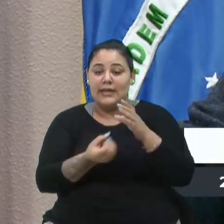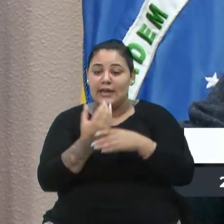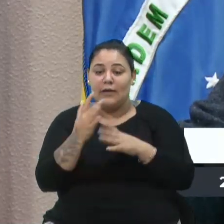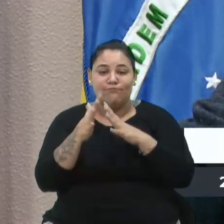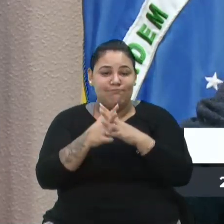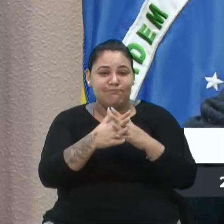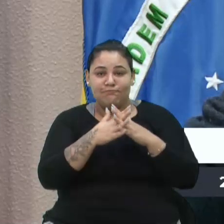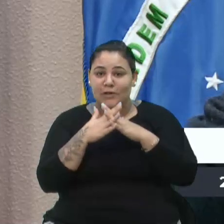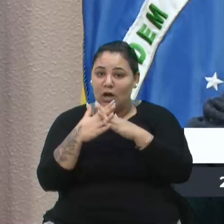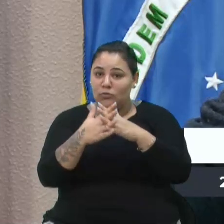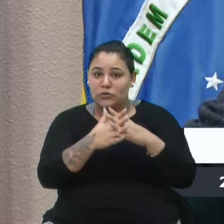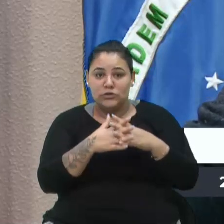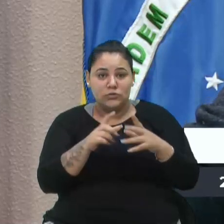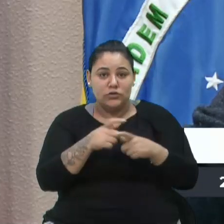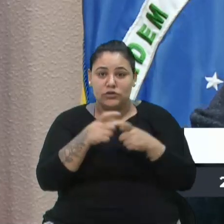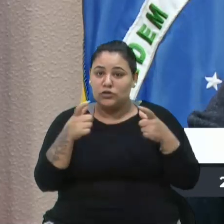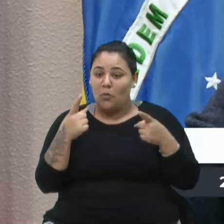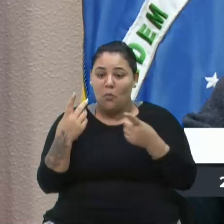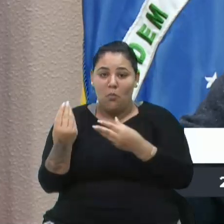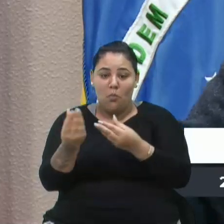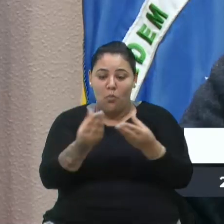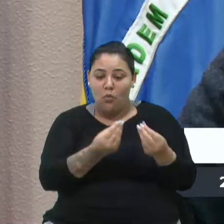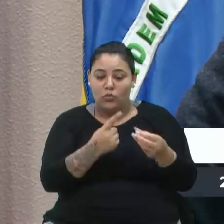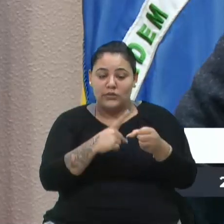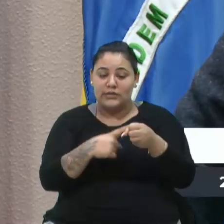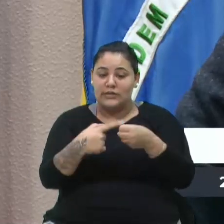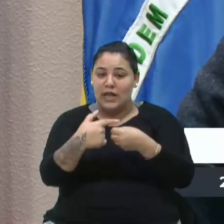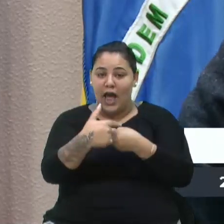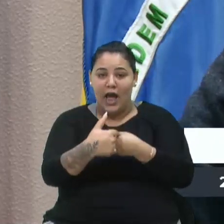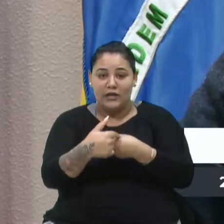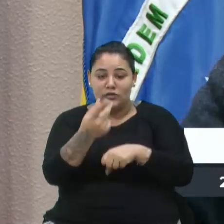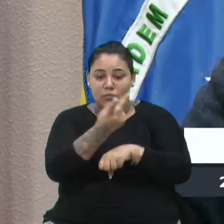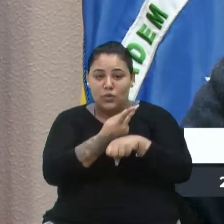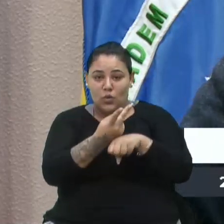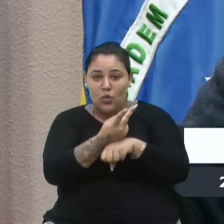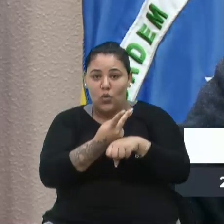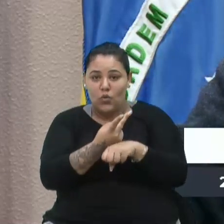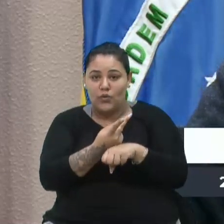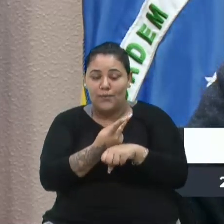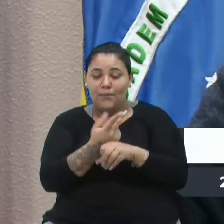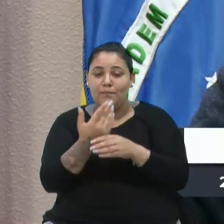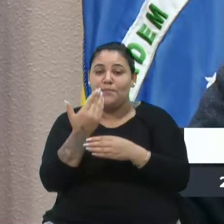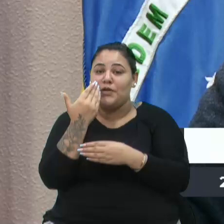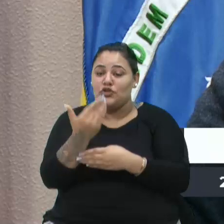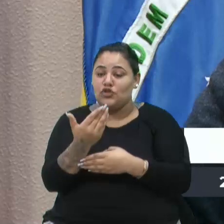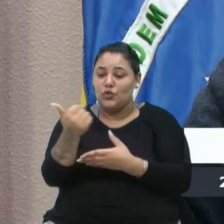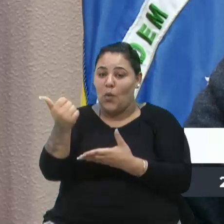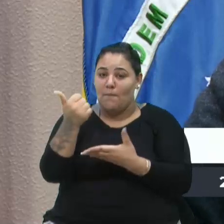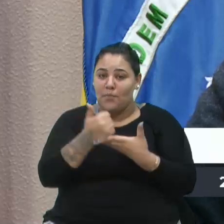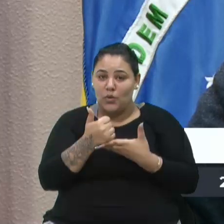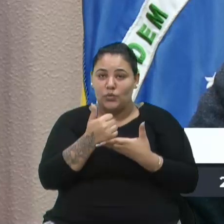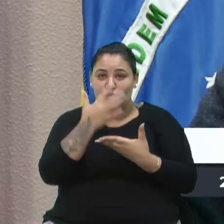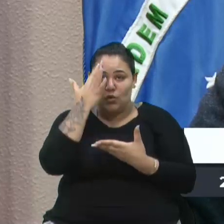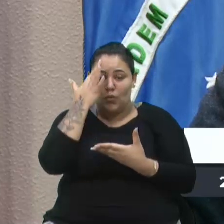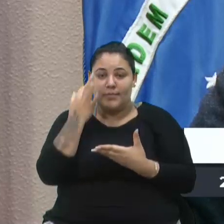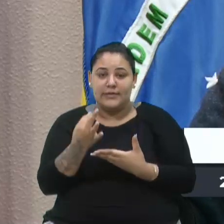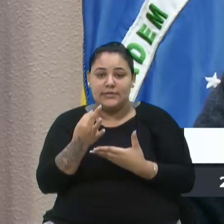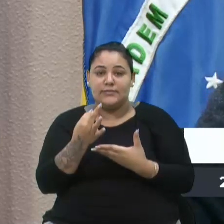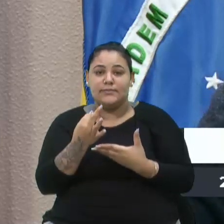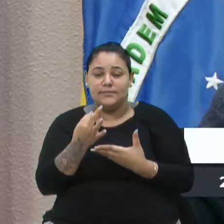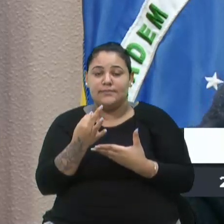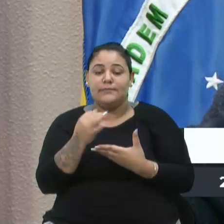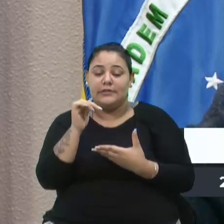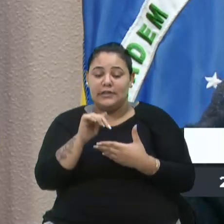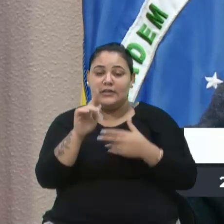Muitos munícipes têm nos procurado, têm nos pedido o apoio, a compreensão através desse